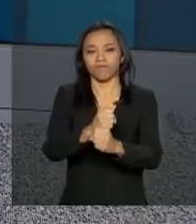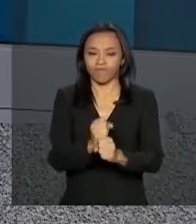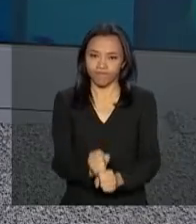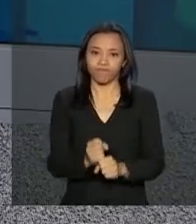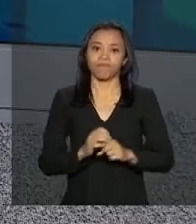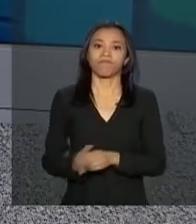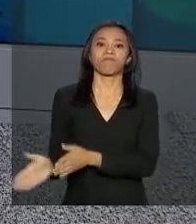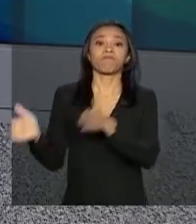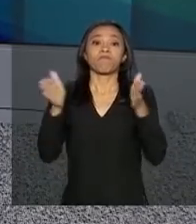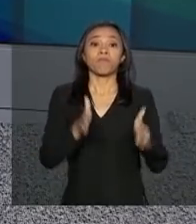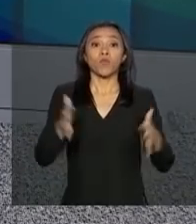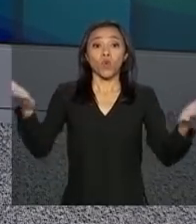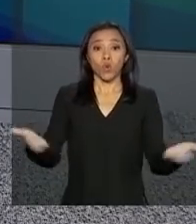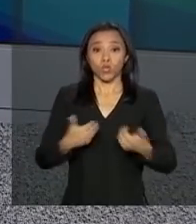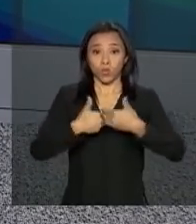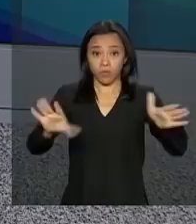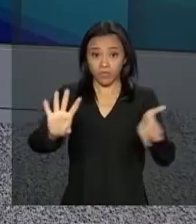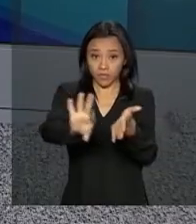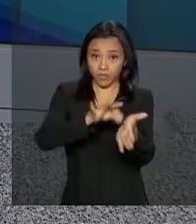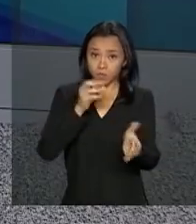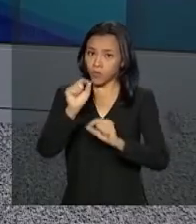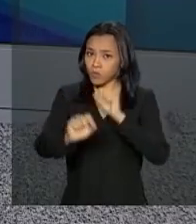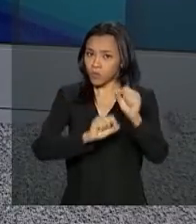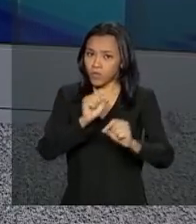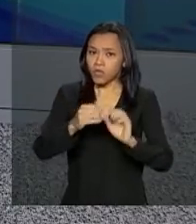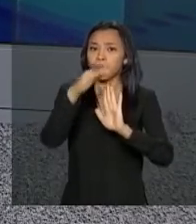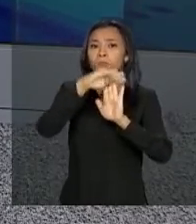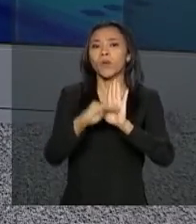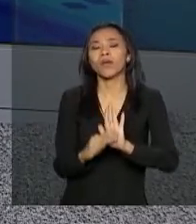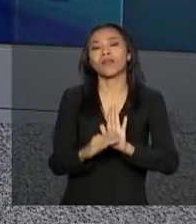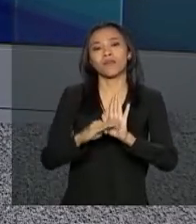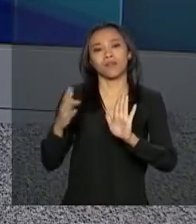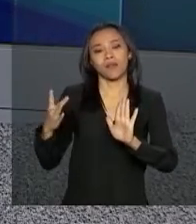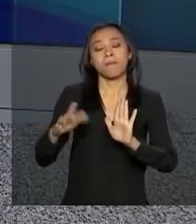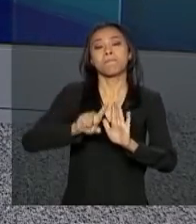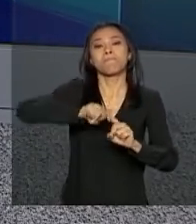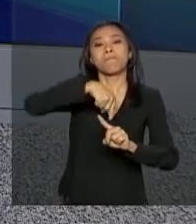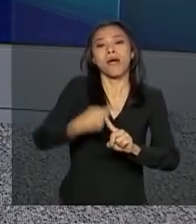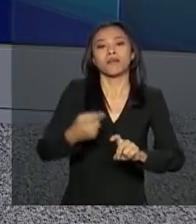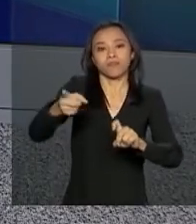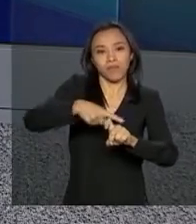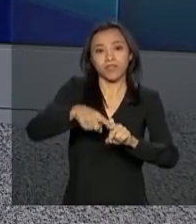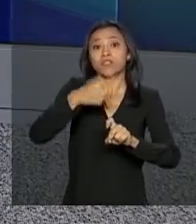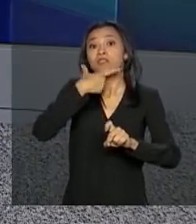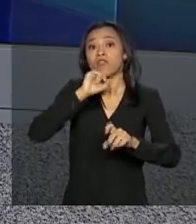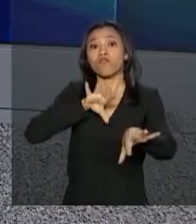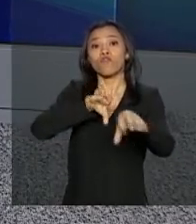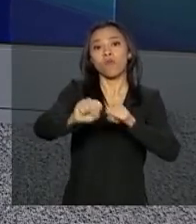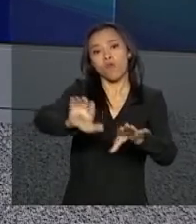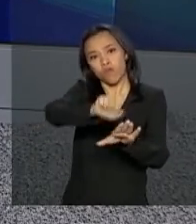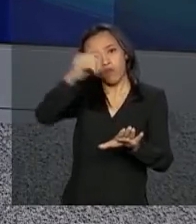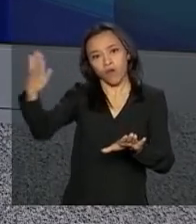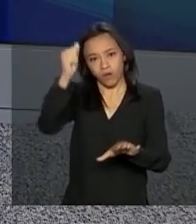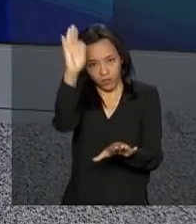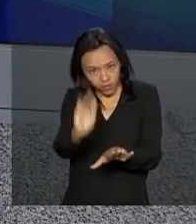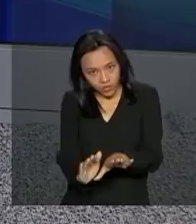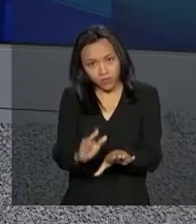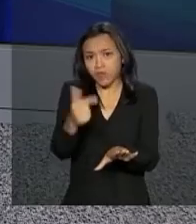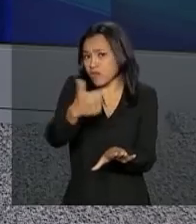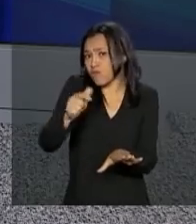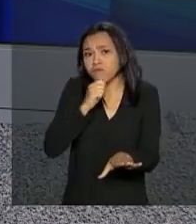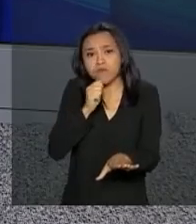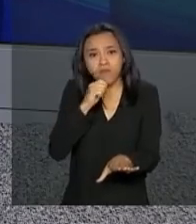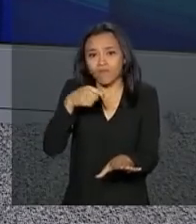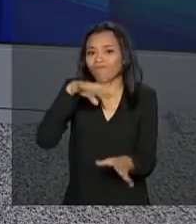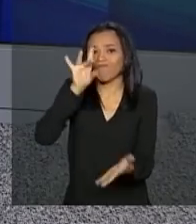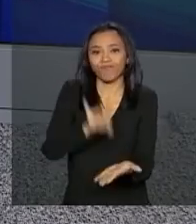Começam hoje as inscrições no Mais Médicos para profissionais brasileiros e estrangeiros formados no exterior, ou seja, sem registro